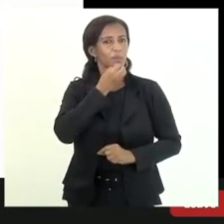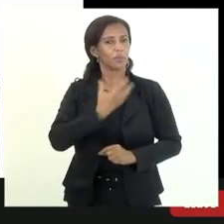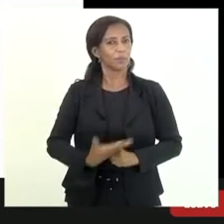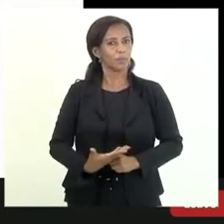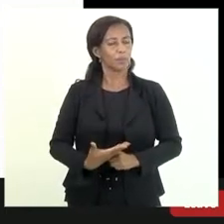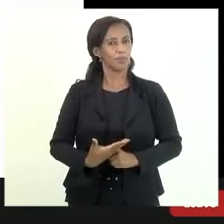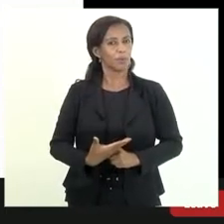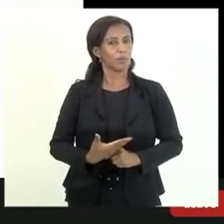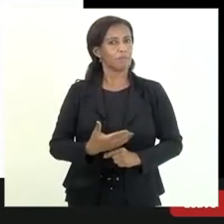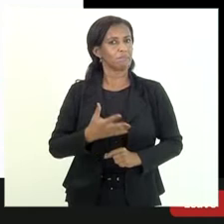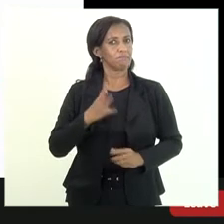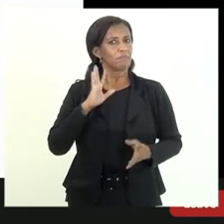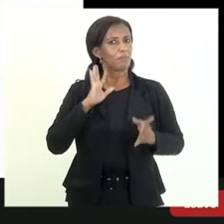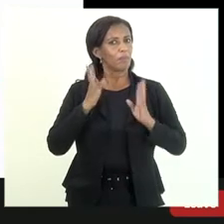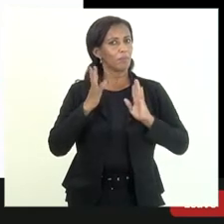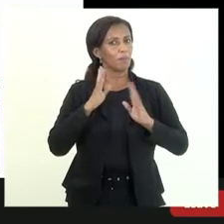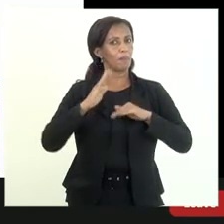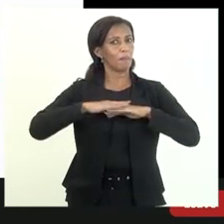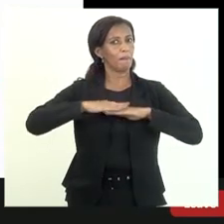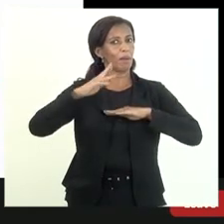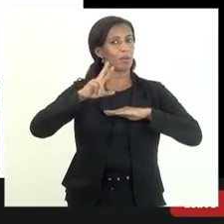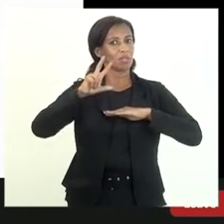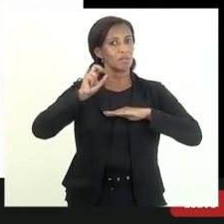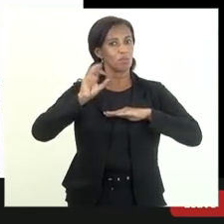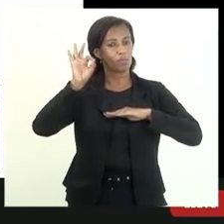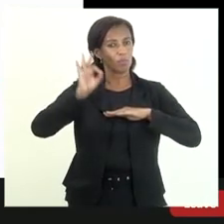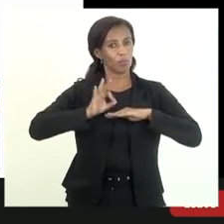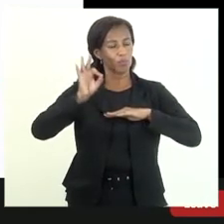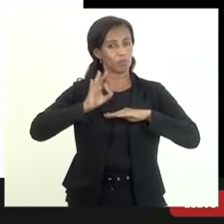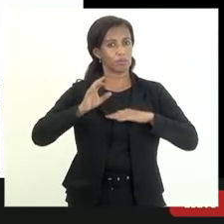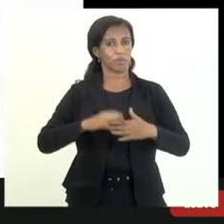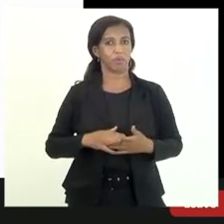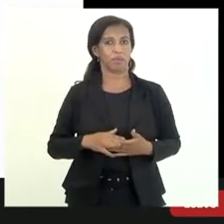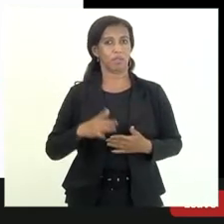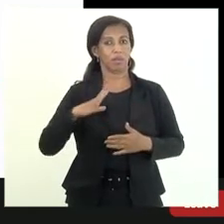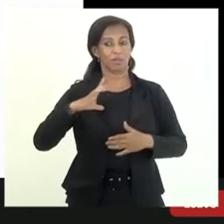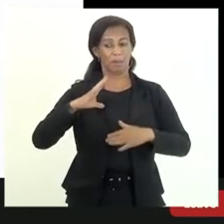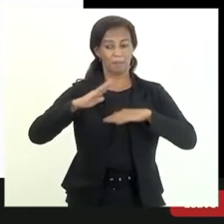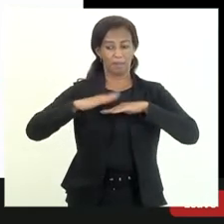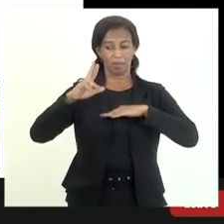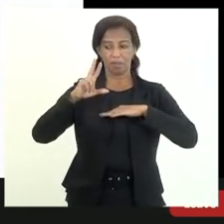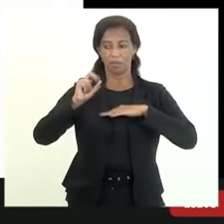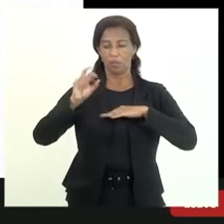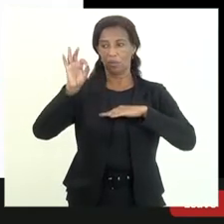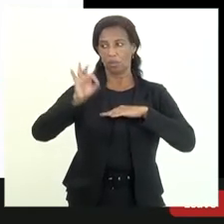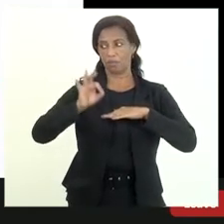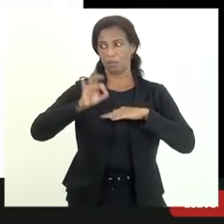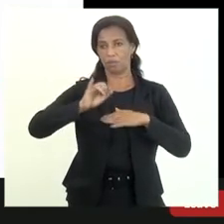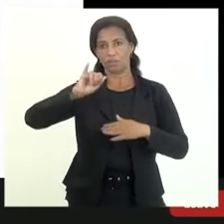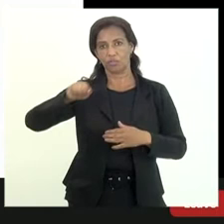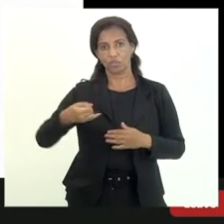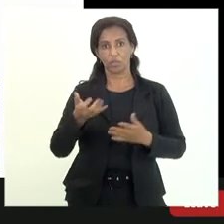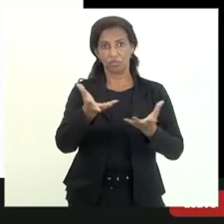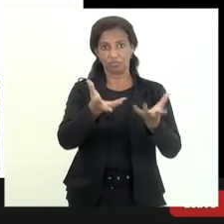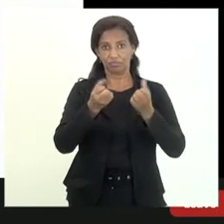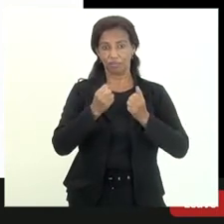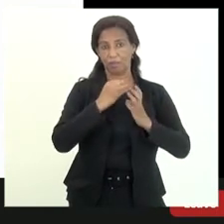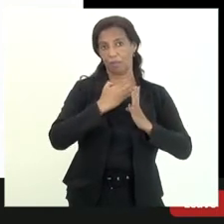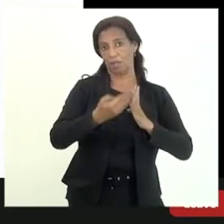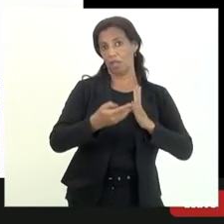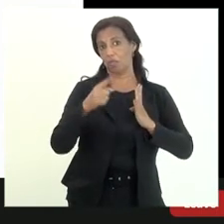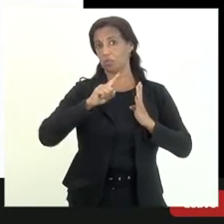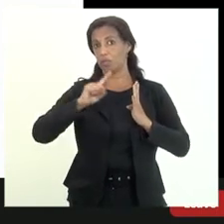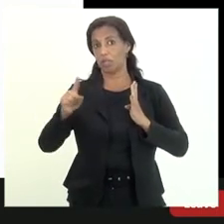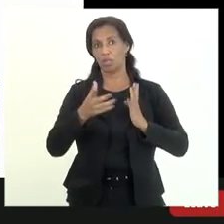probabilidade seja maior de 50% eu tenho mais de 50% de chance de receber esse crédito do que não